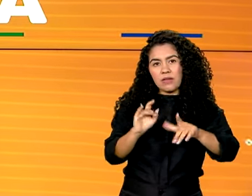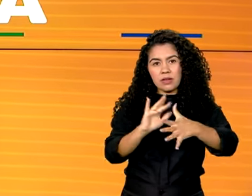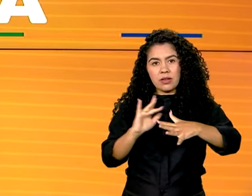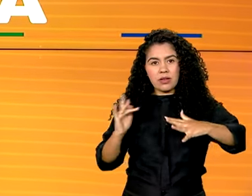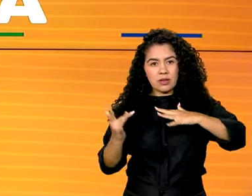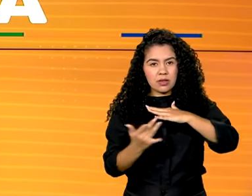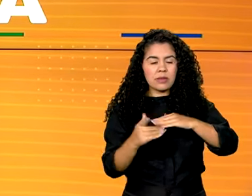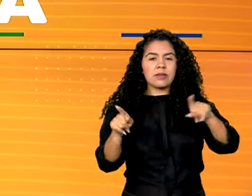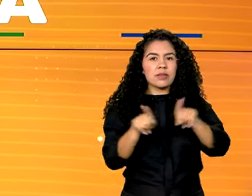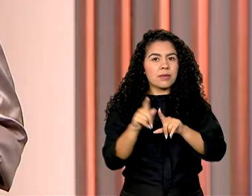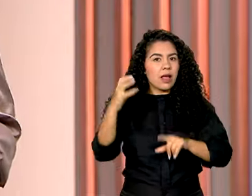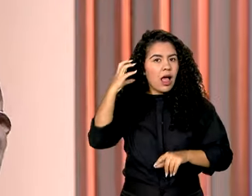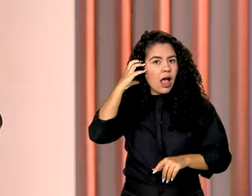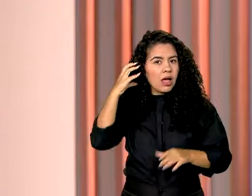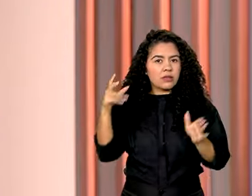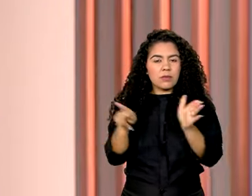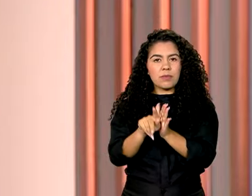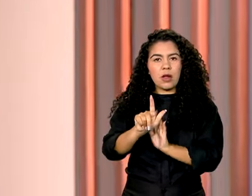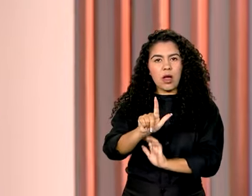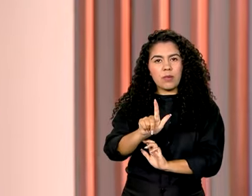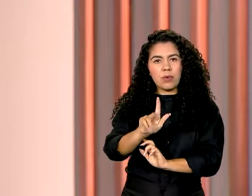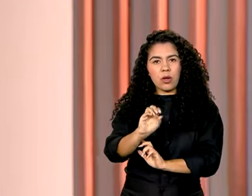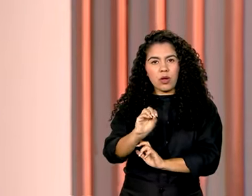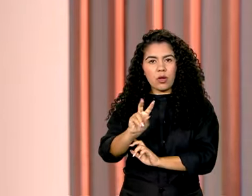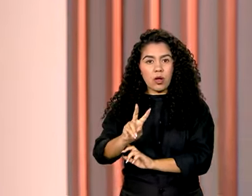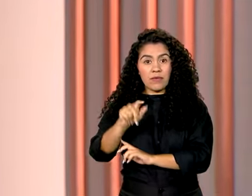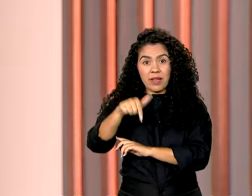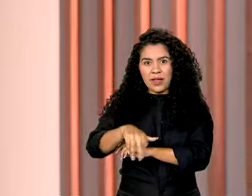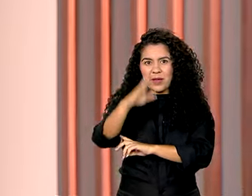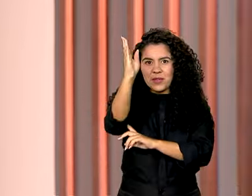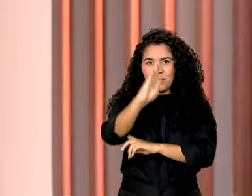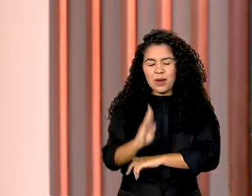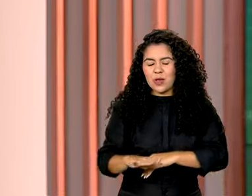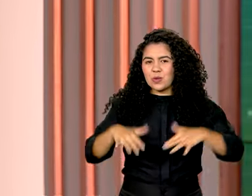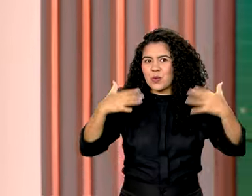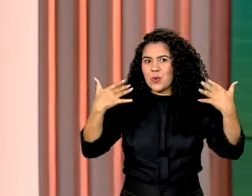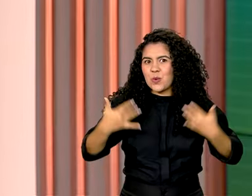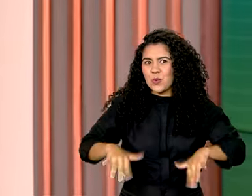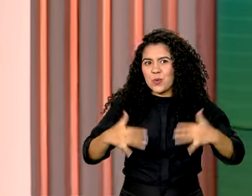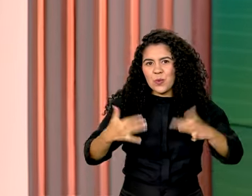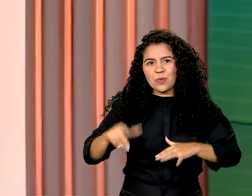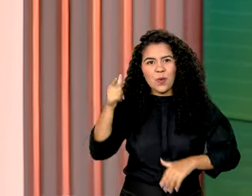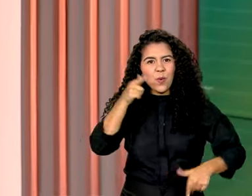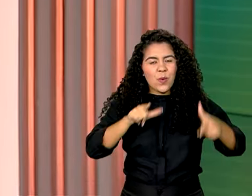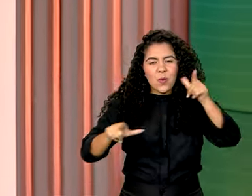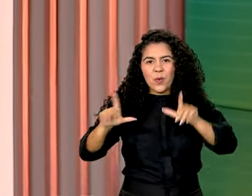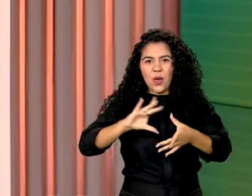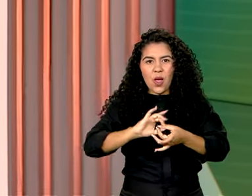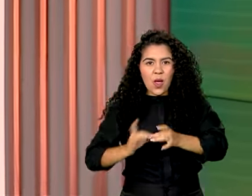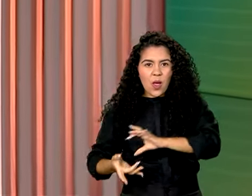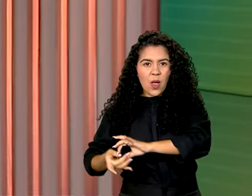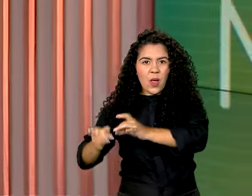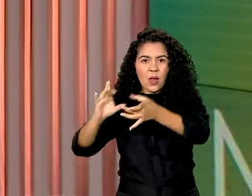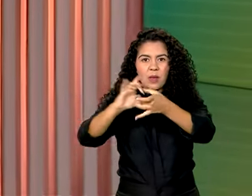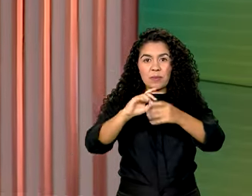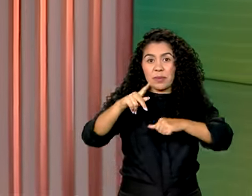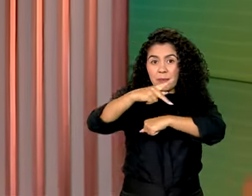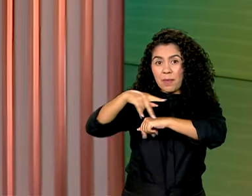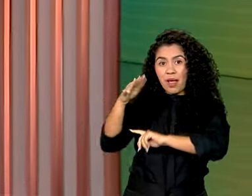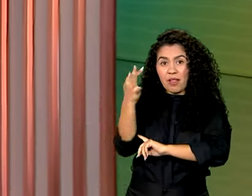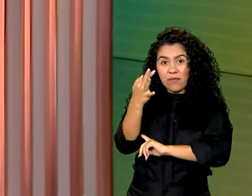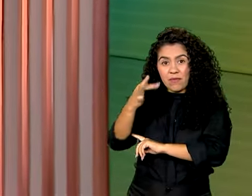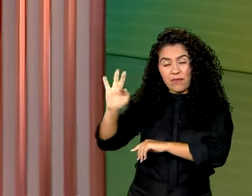e pela Rádio Gov. O Brasil já brilha nos Jogos Olímpicos da França com a conquista de três medalhas.